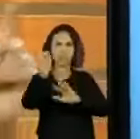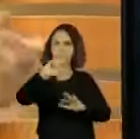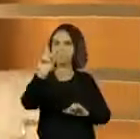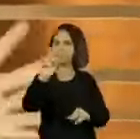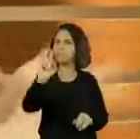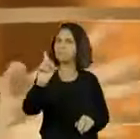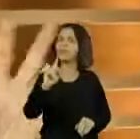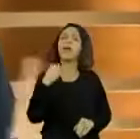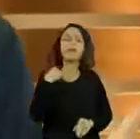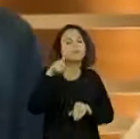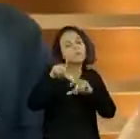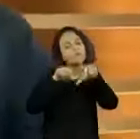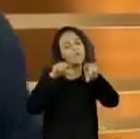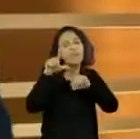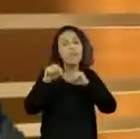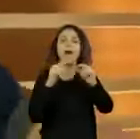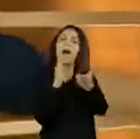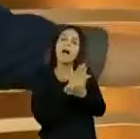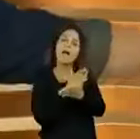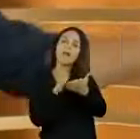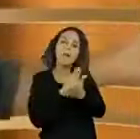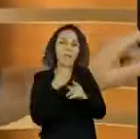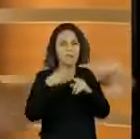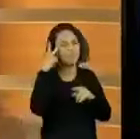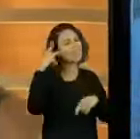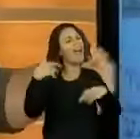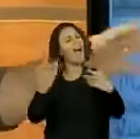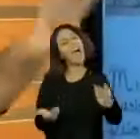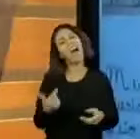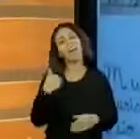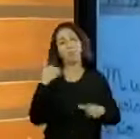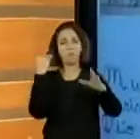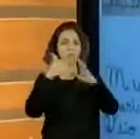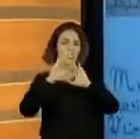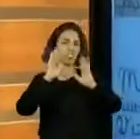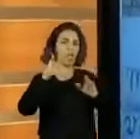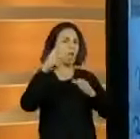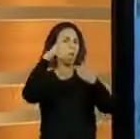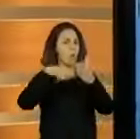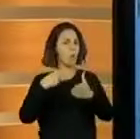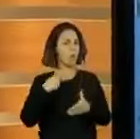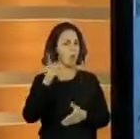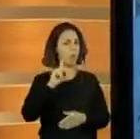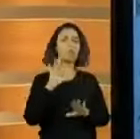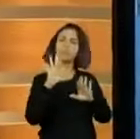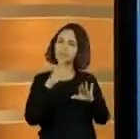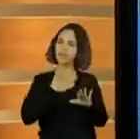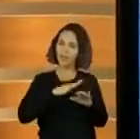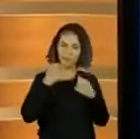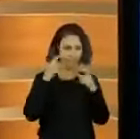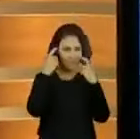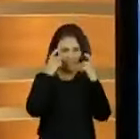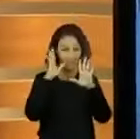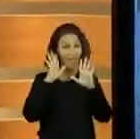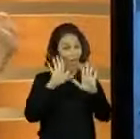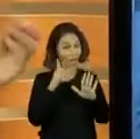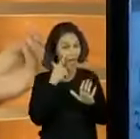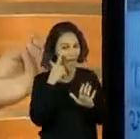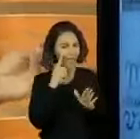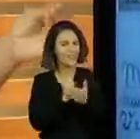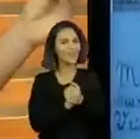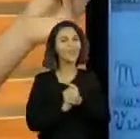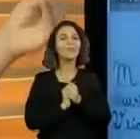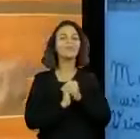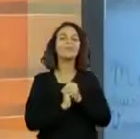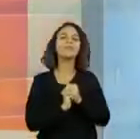melhores, mas elas representam muito bem, porque senão a galera vai começar a falar. Ah, professor, vamos lá. Eu vou ler a primeira cestilha. Olha que lindo. A primeira